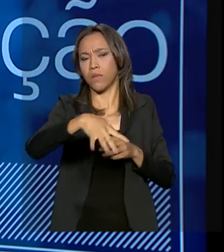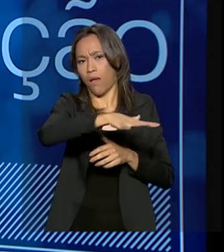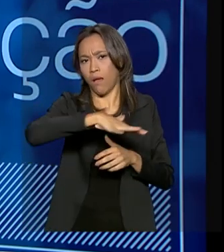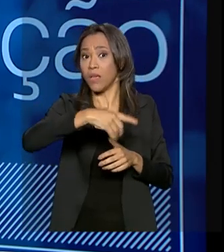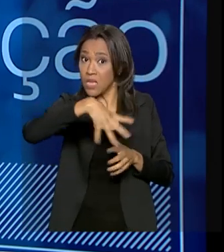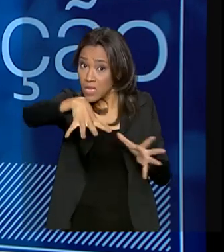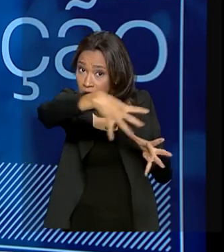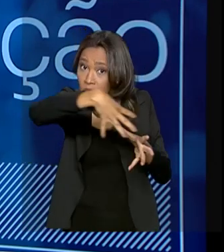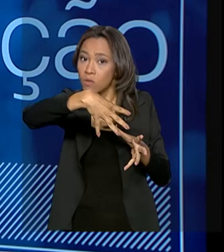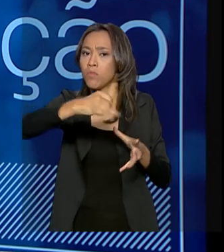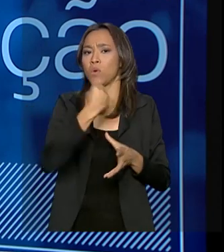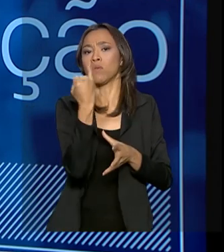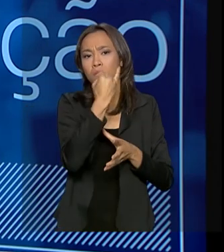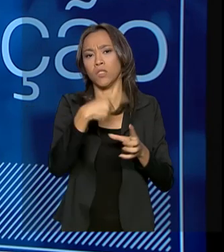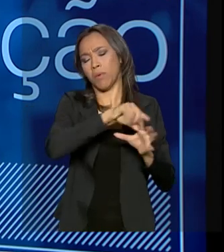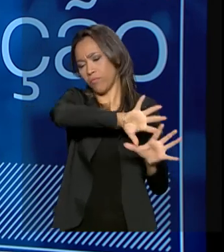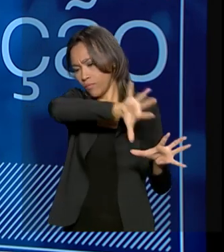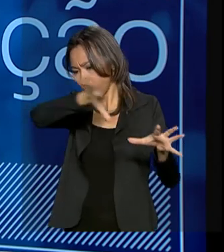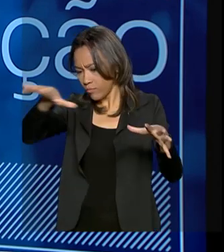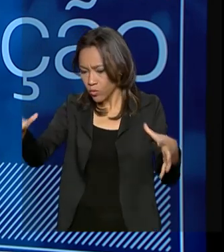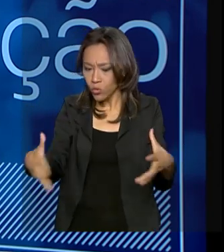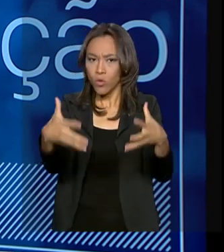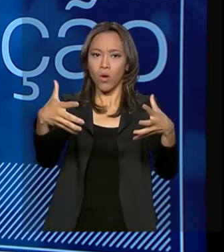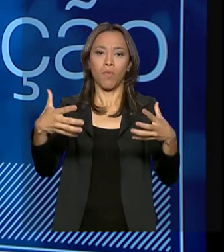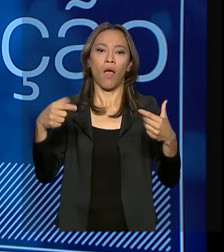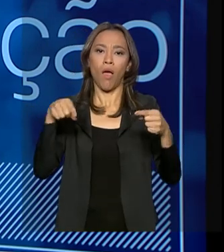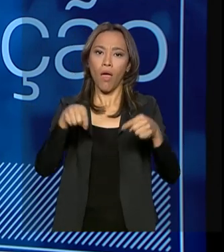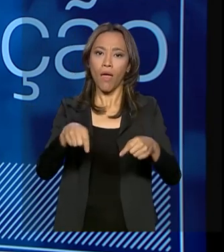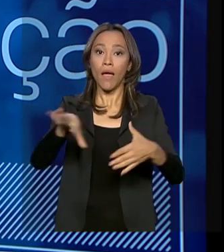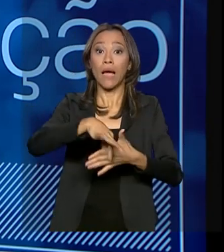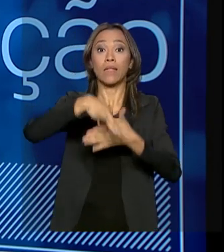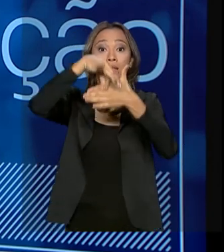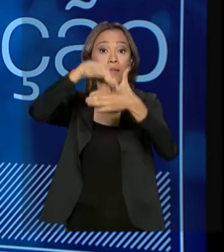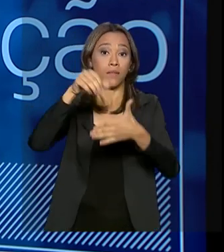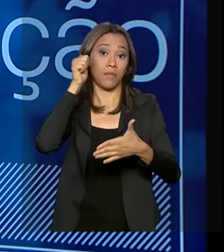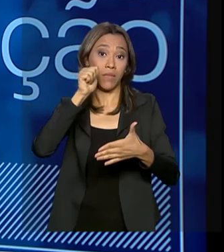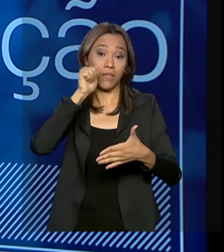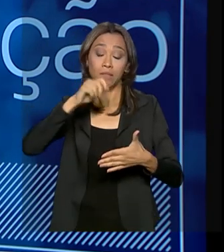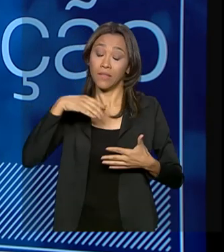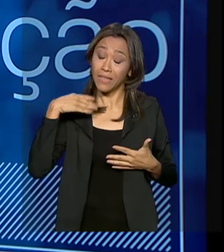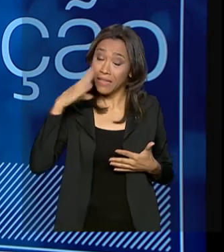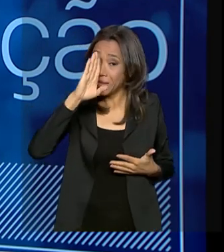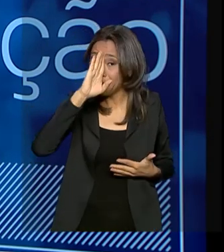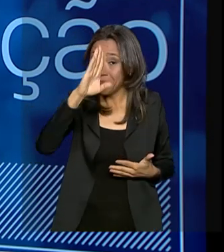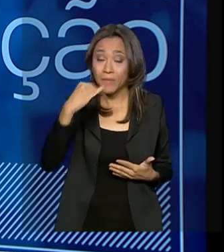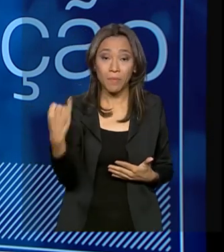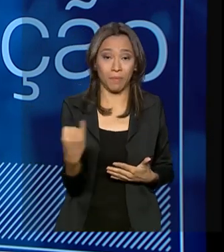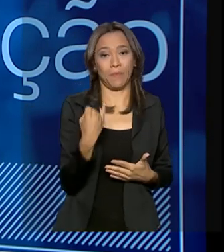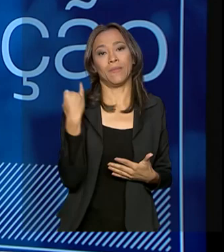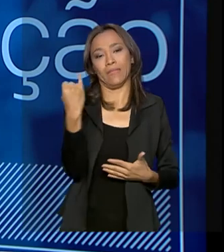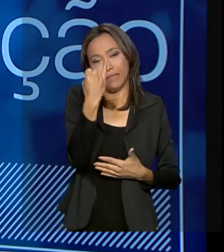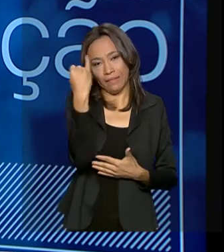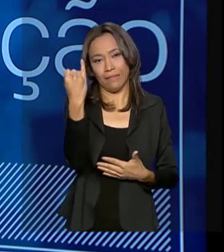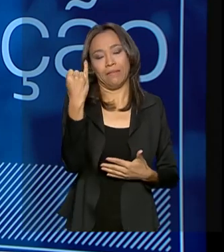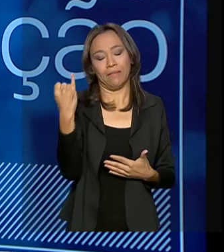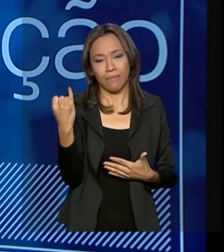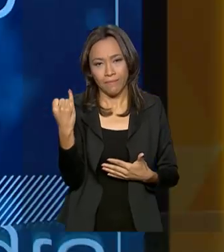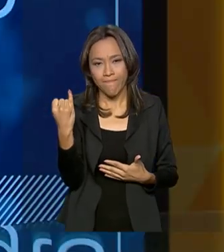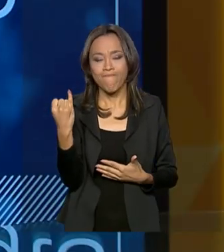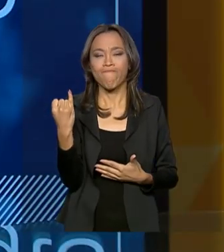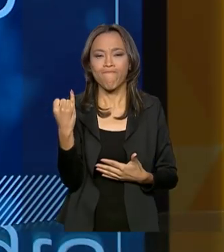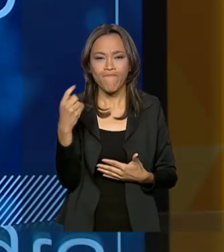fundamentais. Então, para sumarizar, a liderança feminina é algo fundamental, é absolutamente